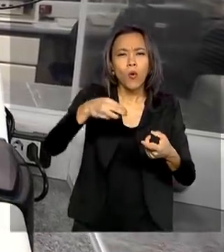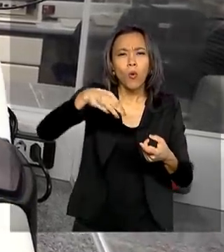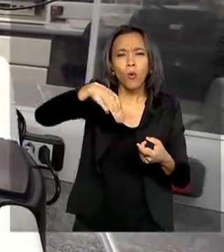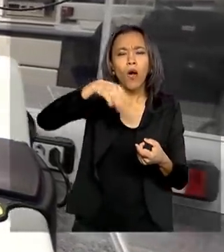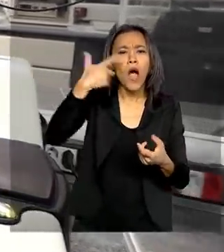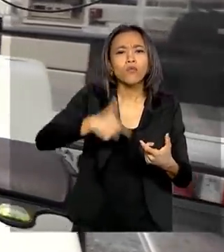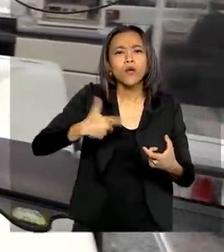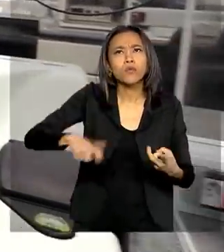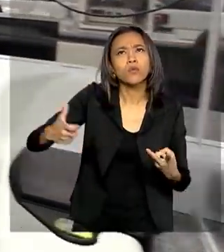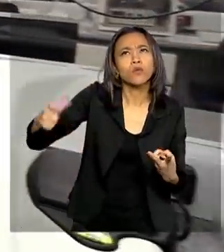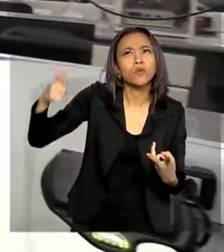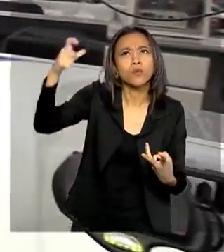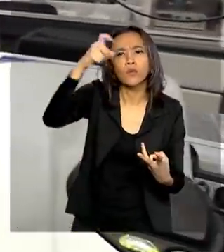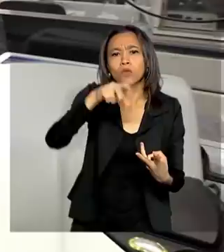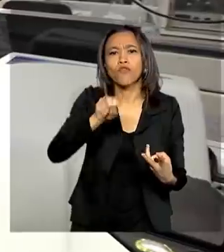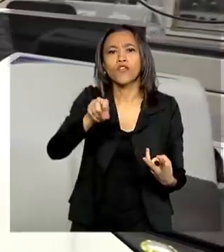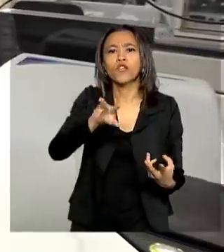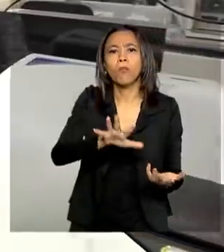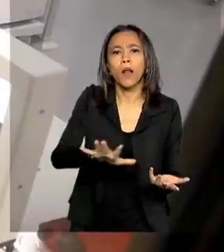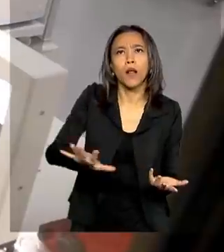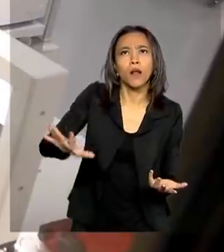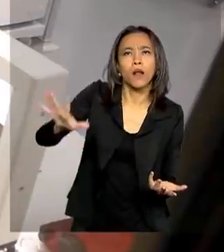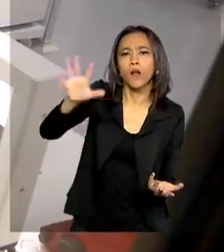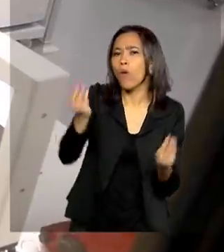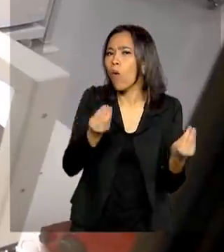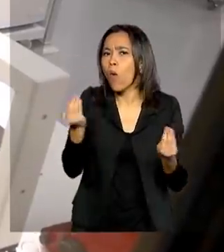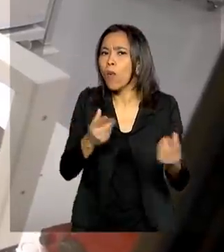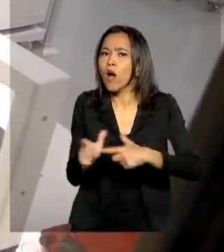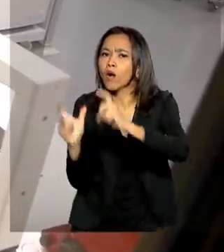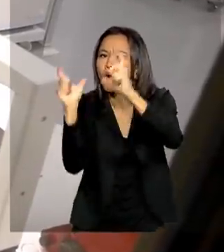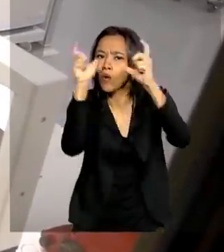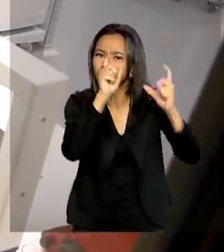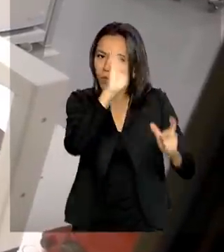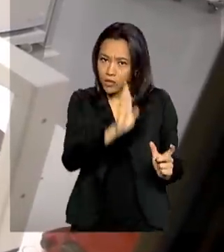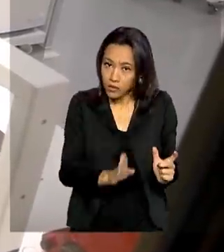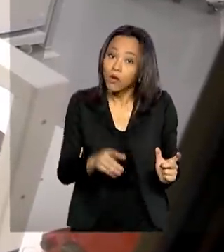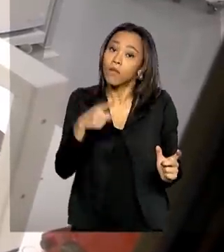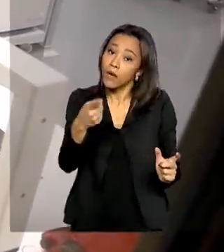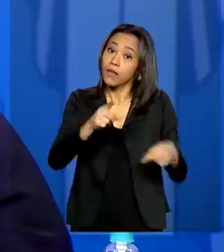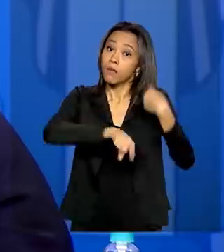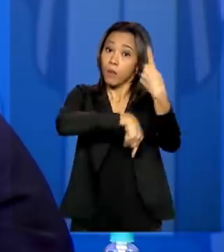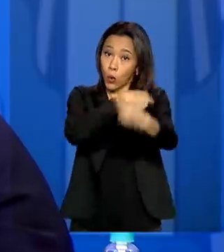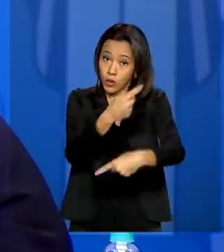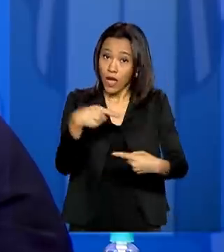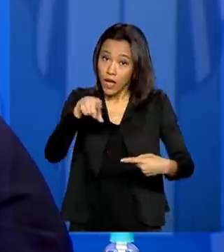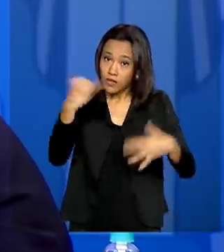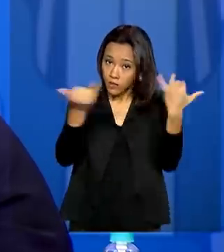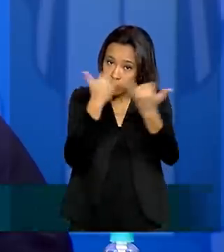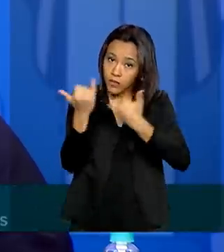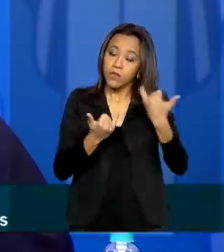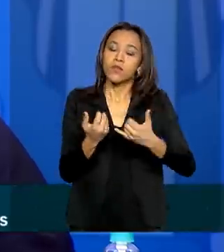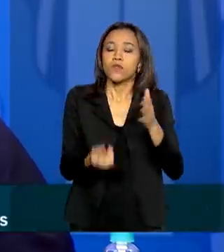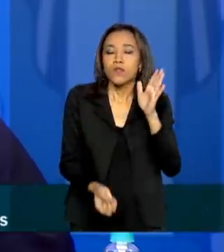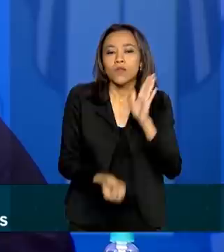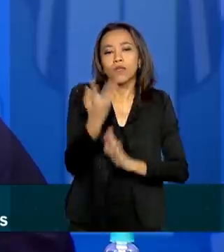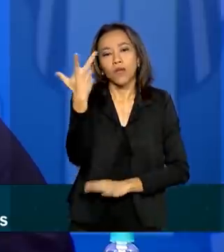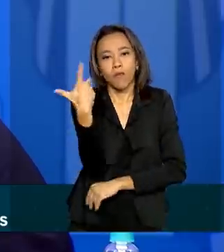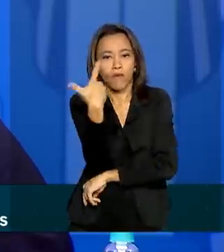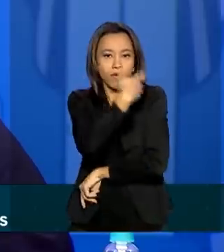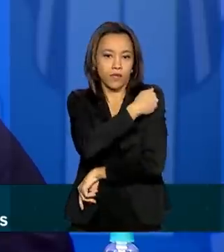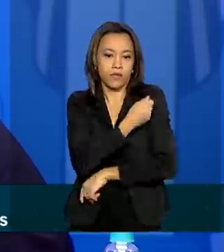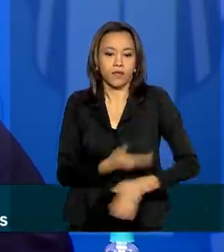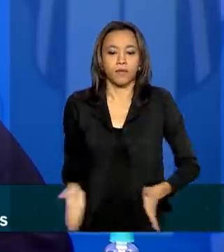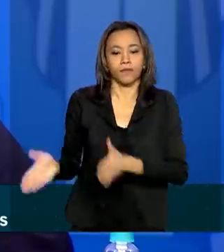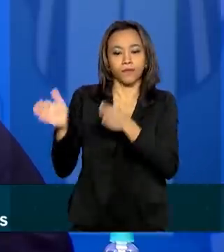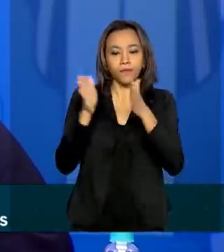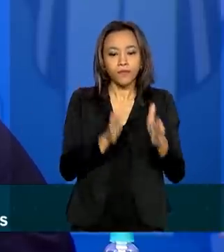Marcos Pontes, é que em maio o país tenha mais ferramentas para combater a pandemia. Nós podemos testar